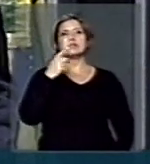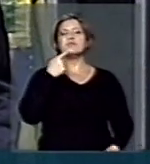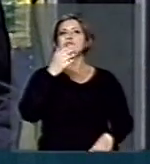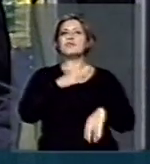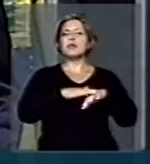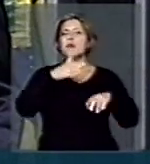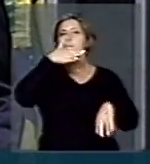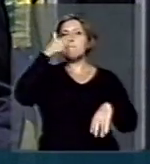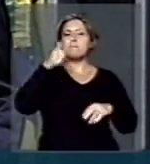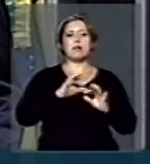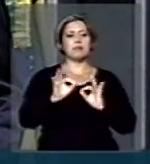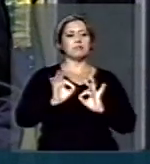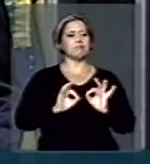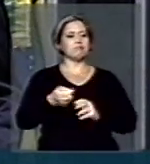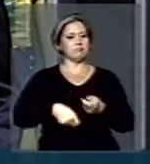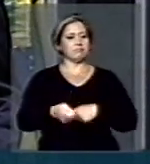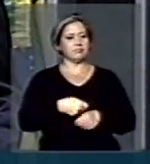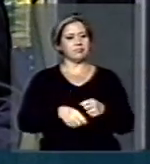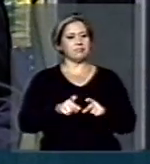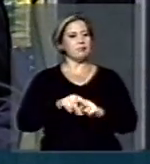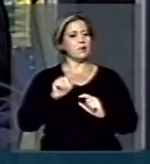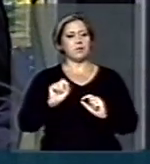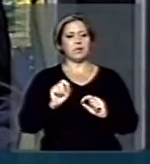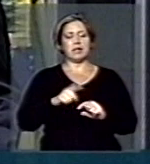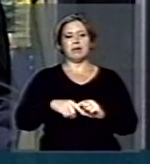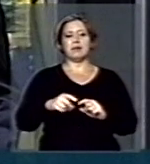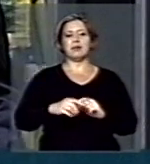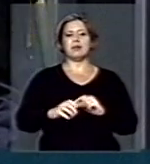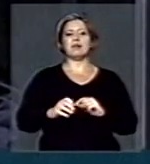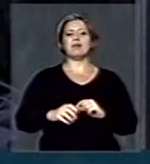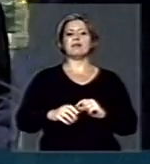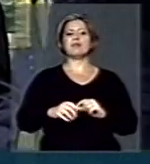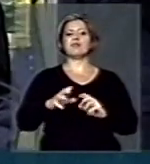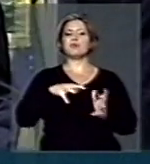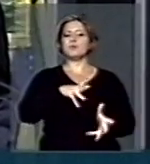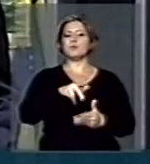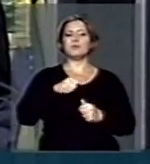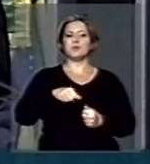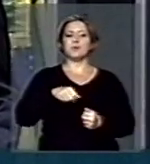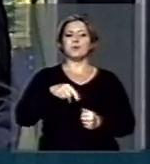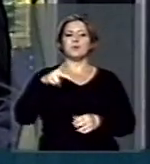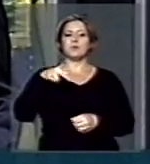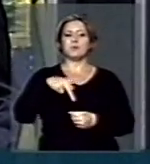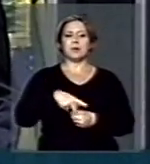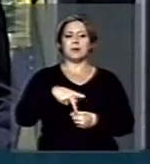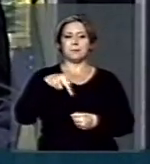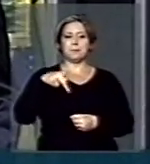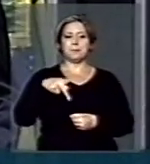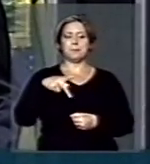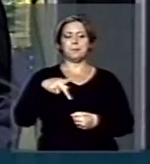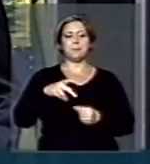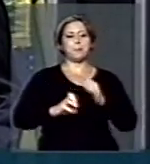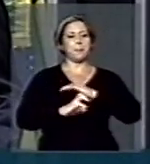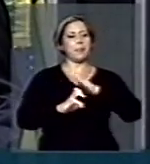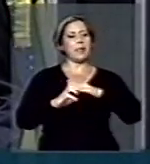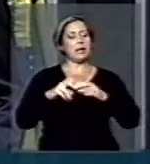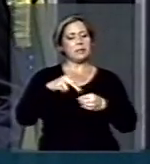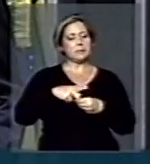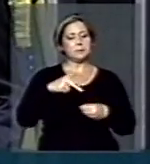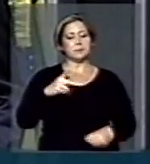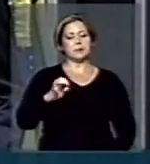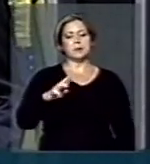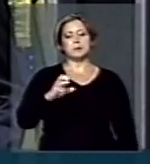negócio do mundo seria uma empresa de petróleo bem administrada e o